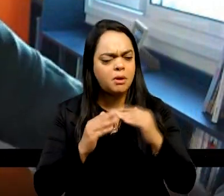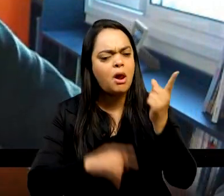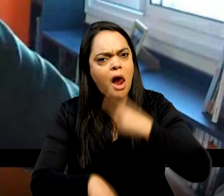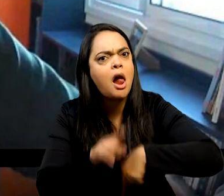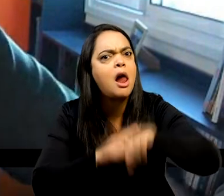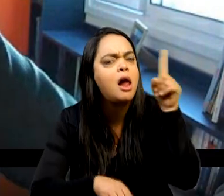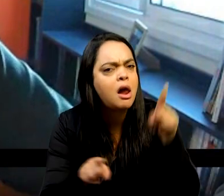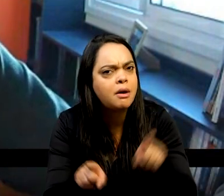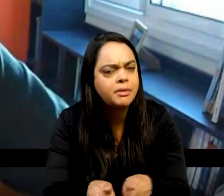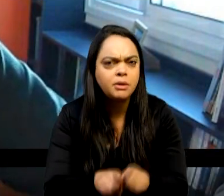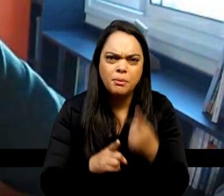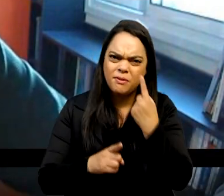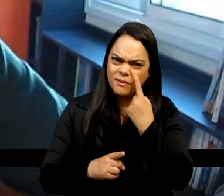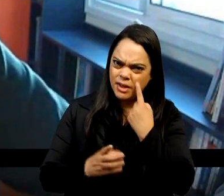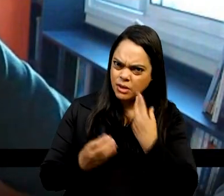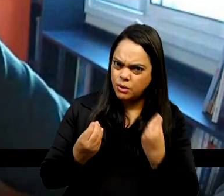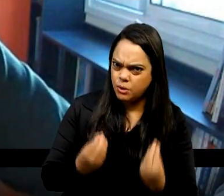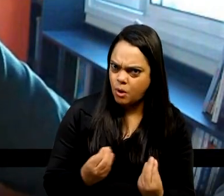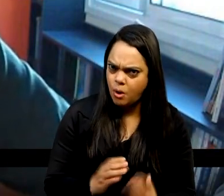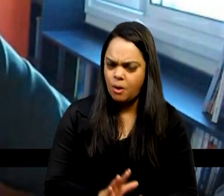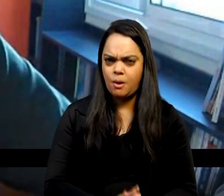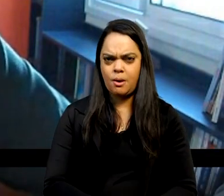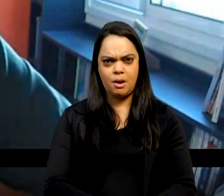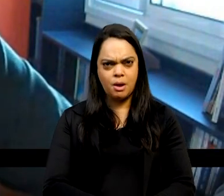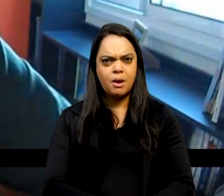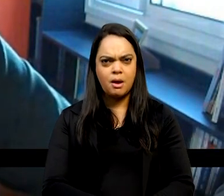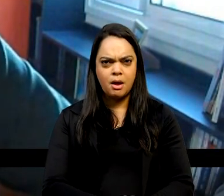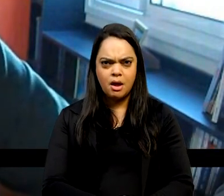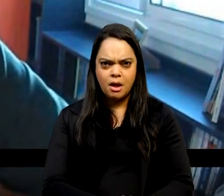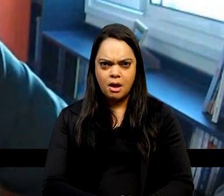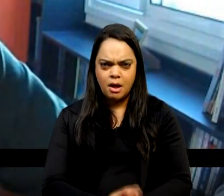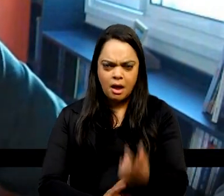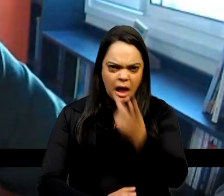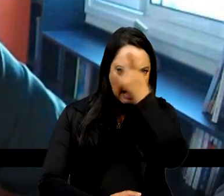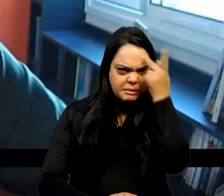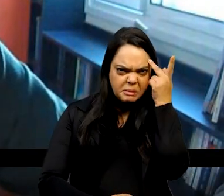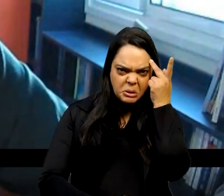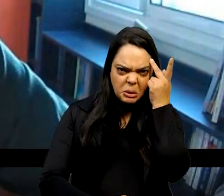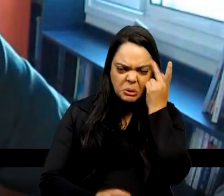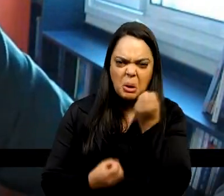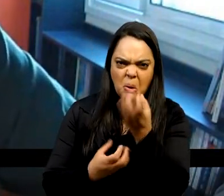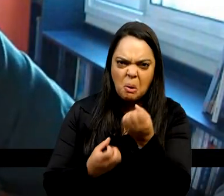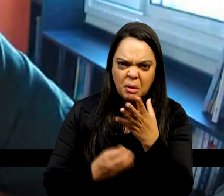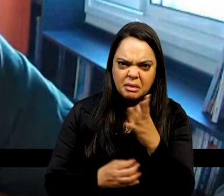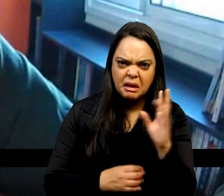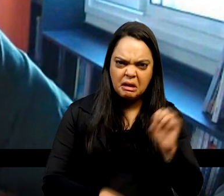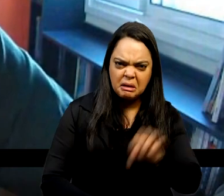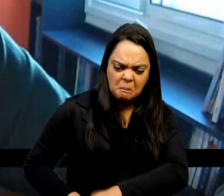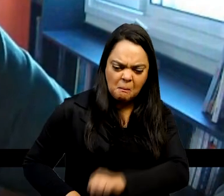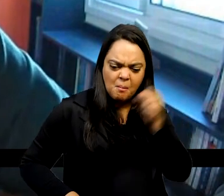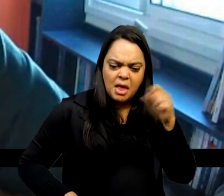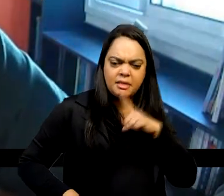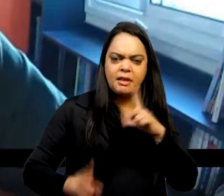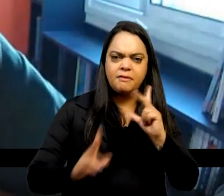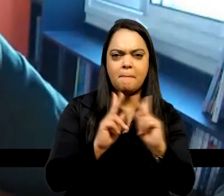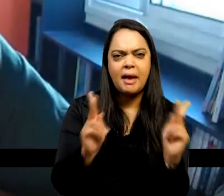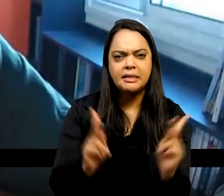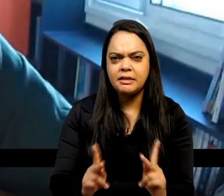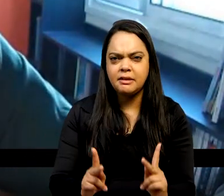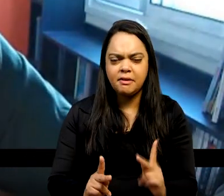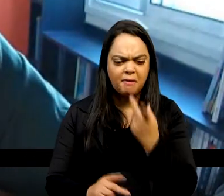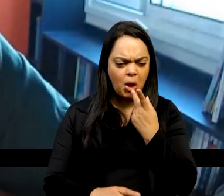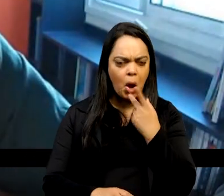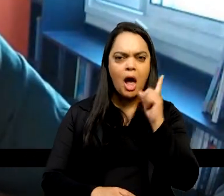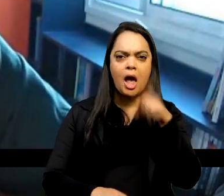Então, vejam só. Essa gente que inventou que a independência foi pacífica, dizia, foi uma revolução pacífica,